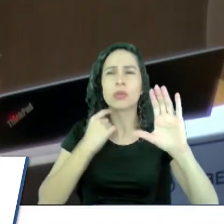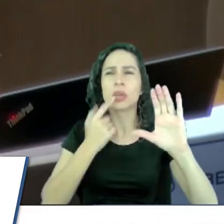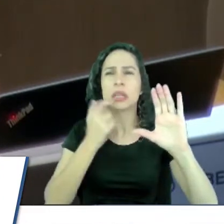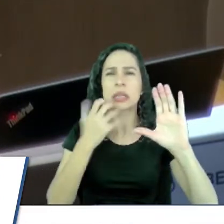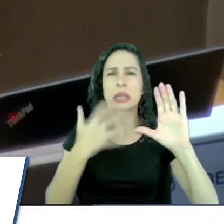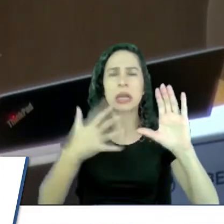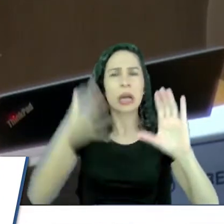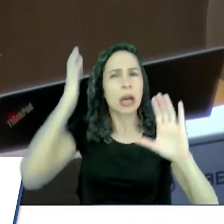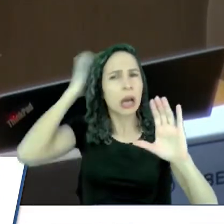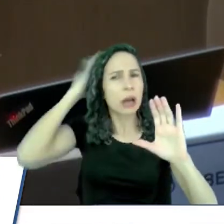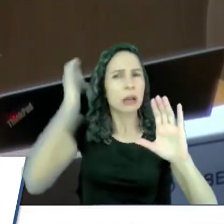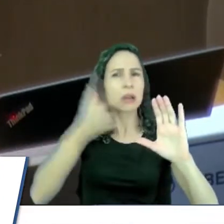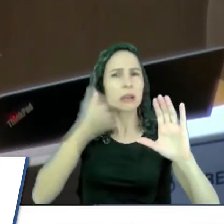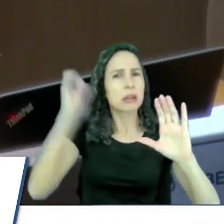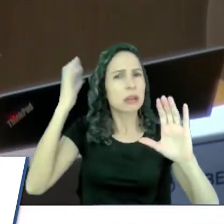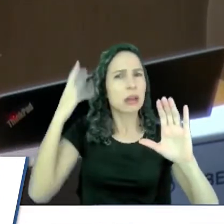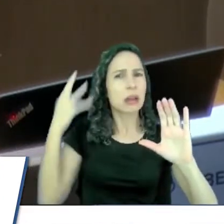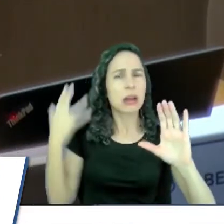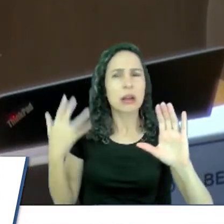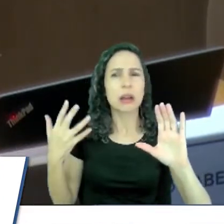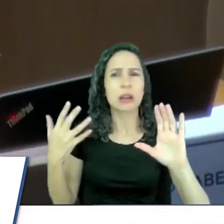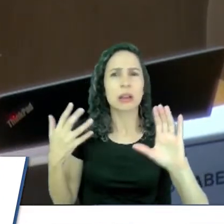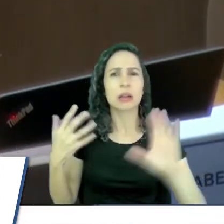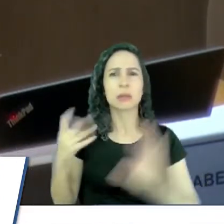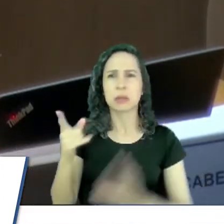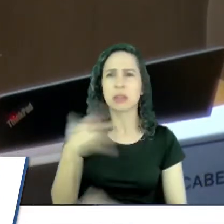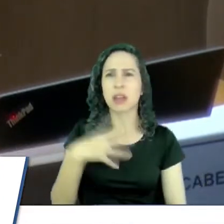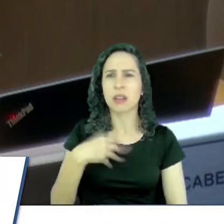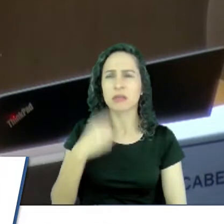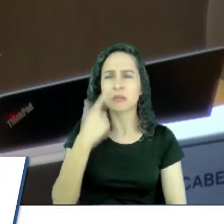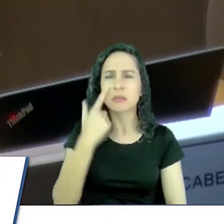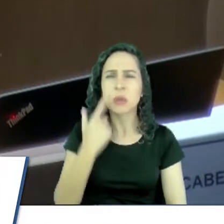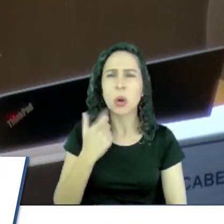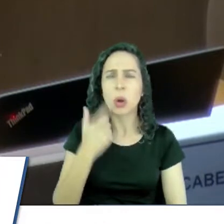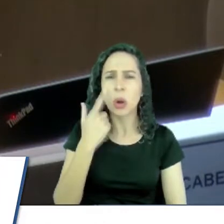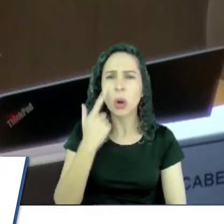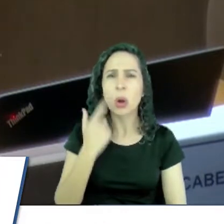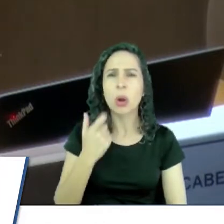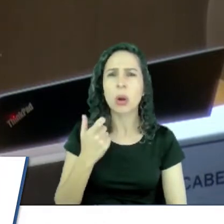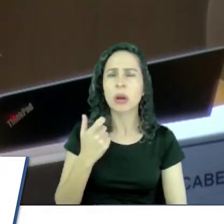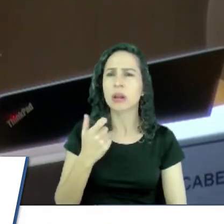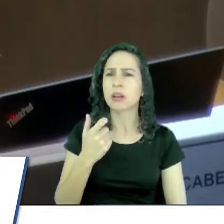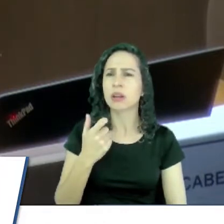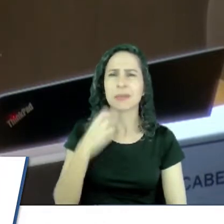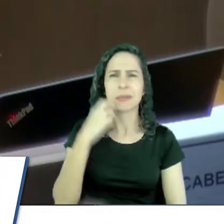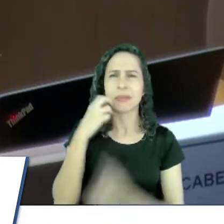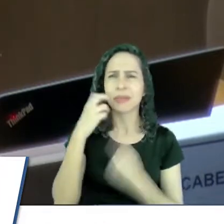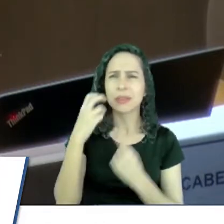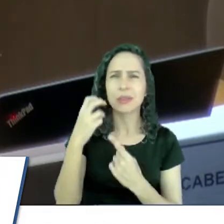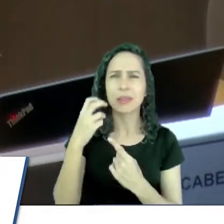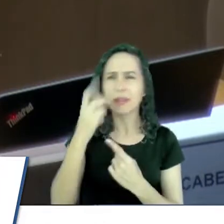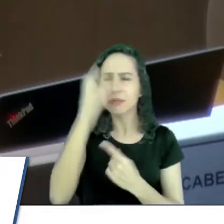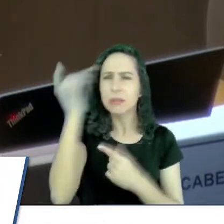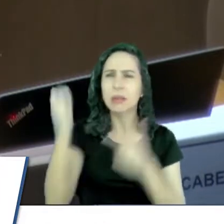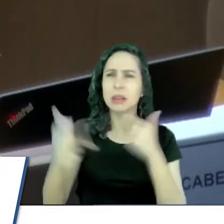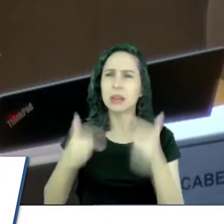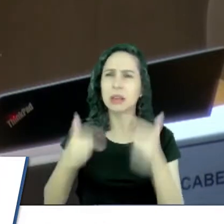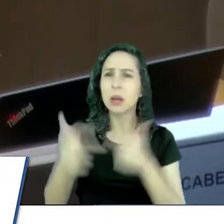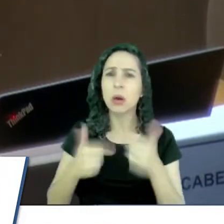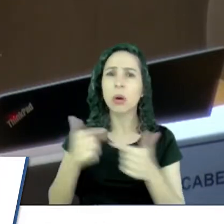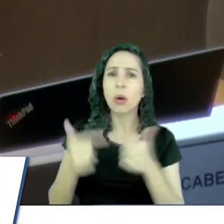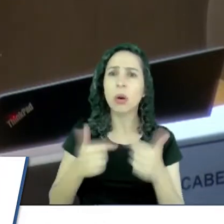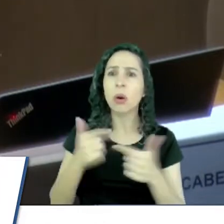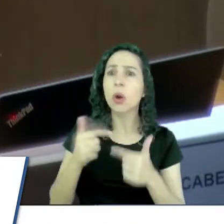de sangue, né, por isso que a filha dele estava chorando, né, é uma vergonha, uma pessoa trabalhadora, talvez nunca apanhou do pai dele